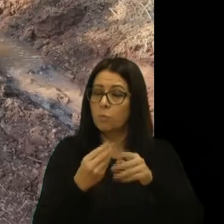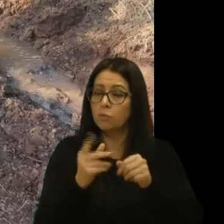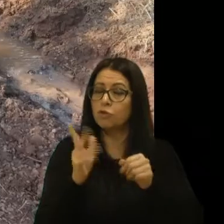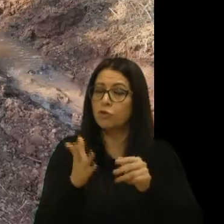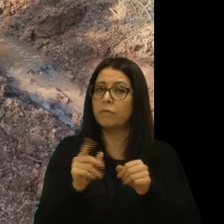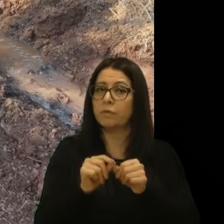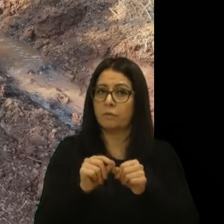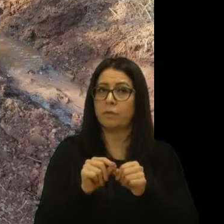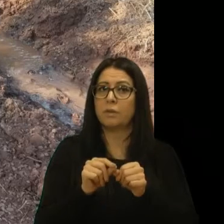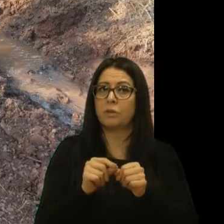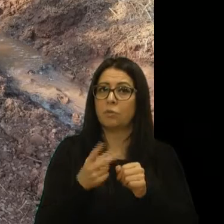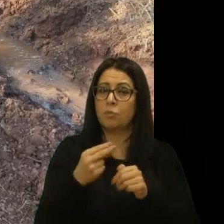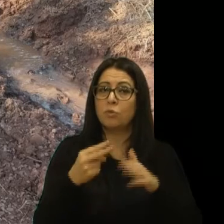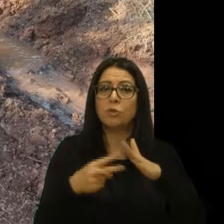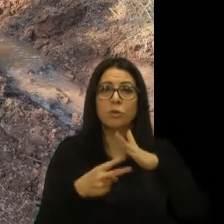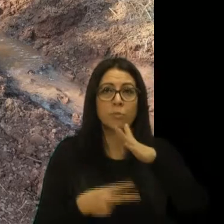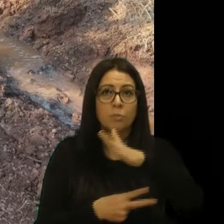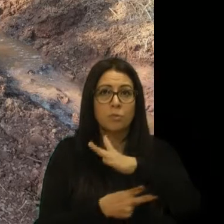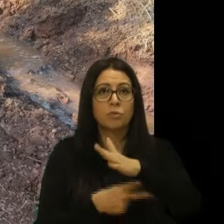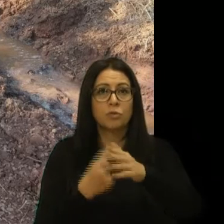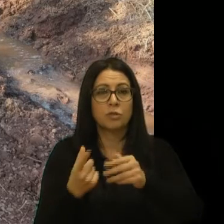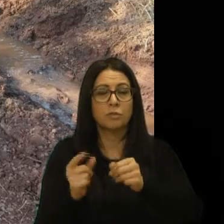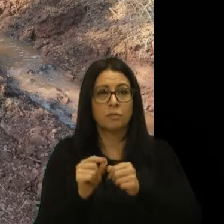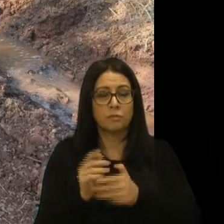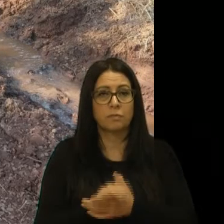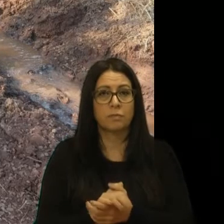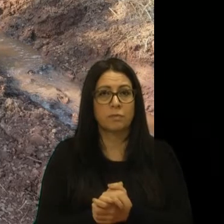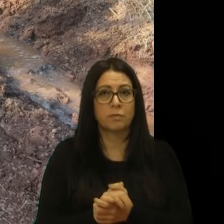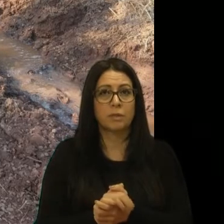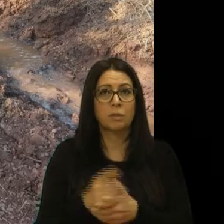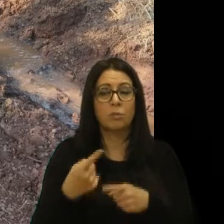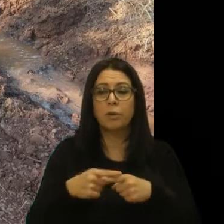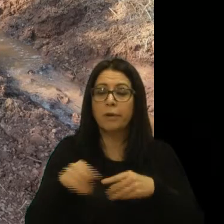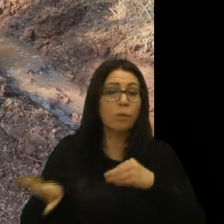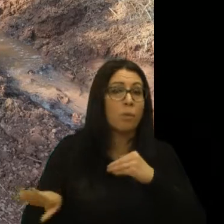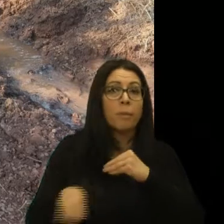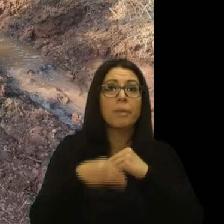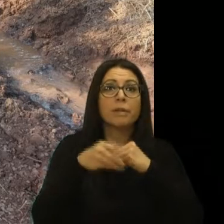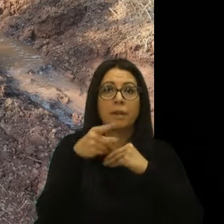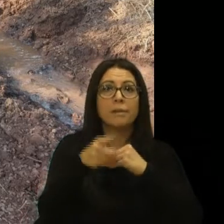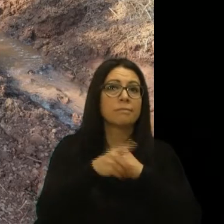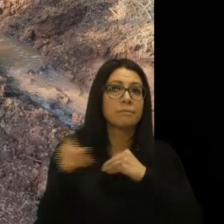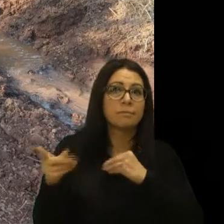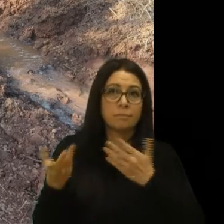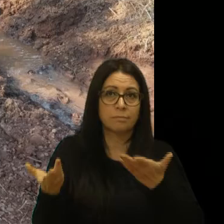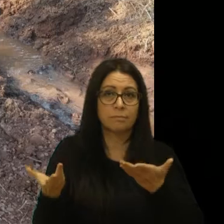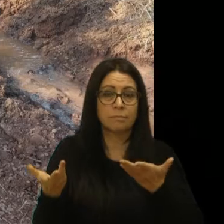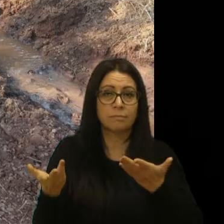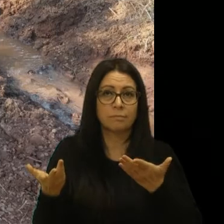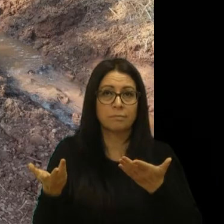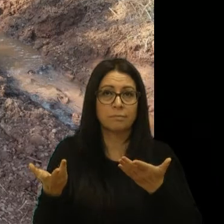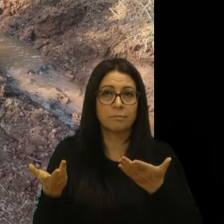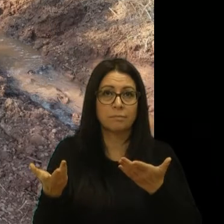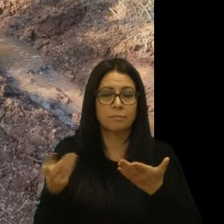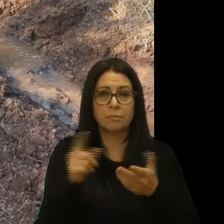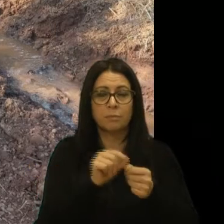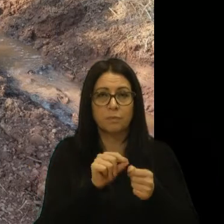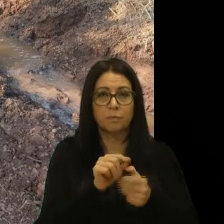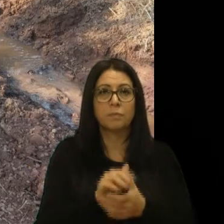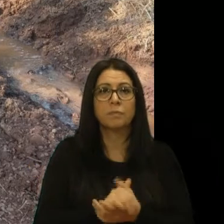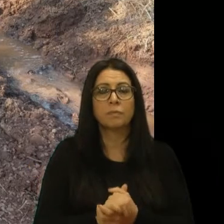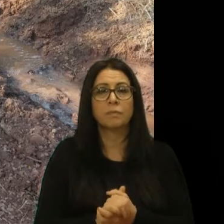feito, muitas pontas, já foi feitas, por que não, complementar, essas pontas, que nós temos, aí para fazer,